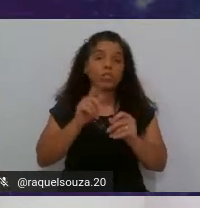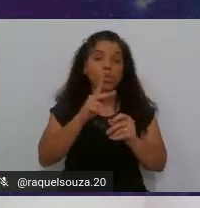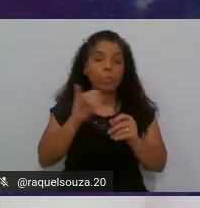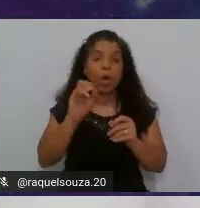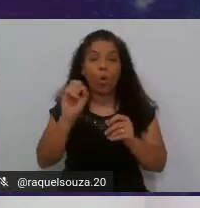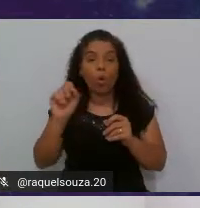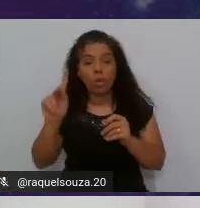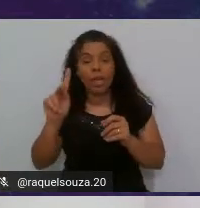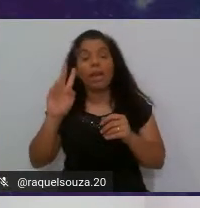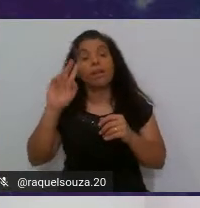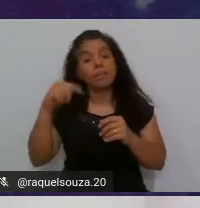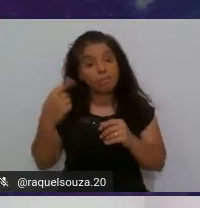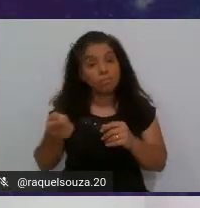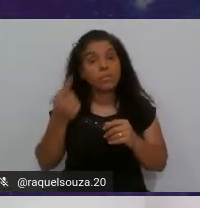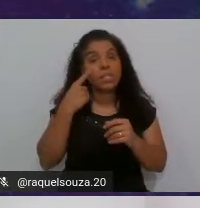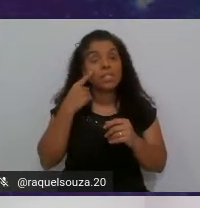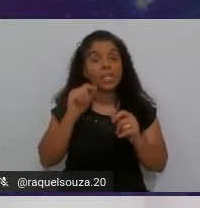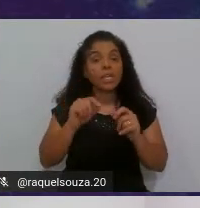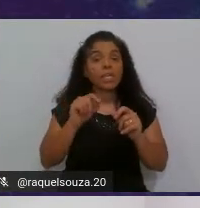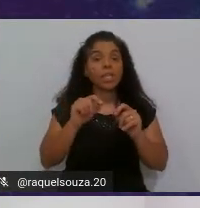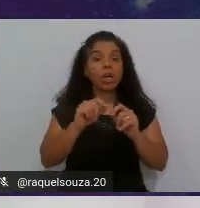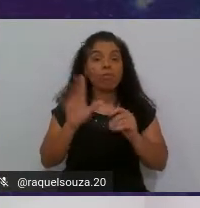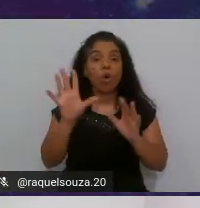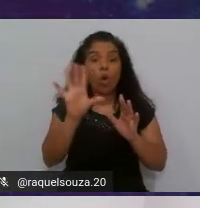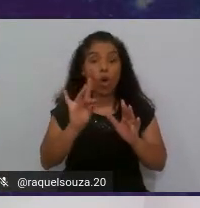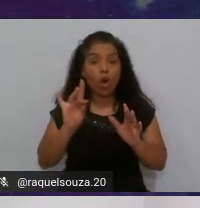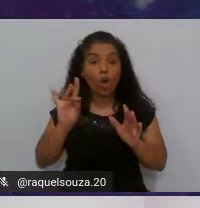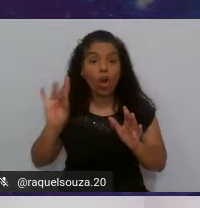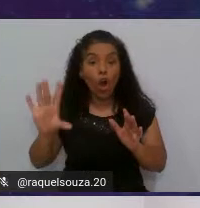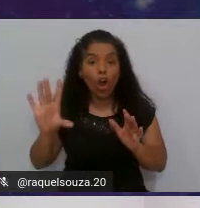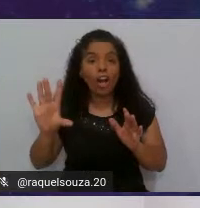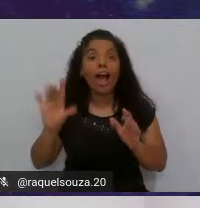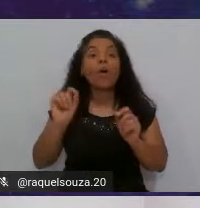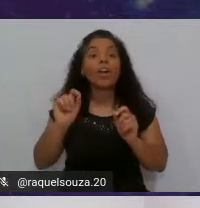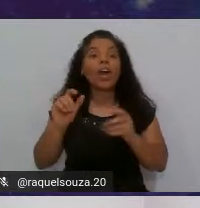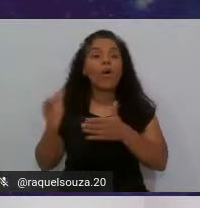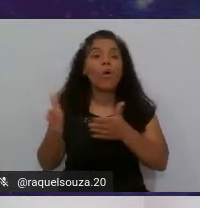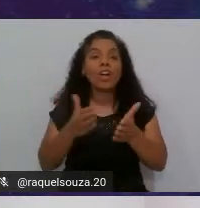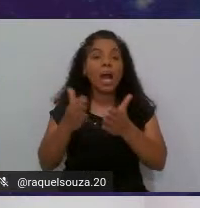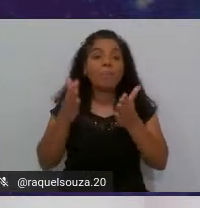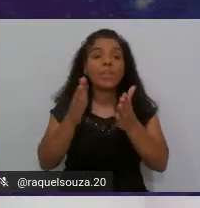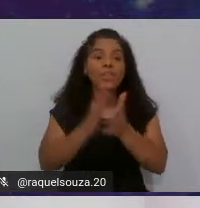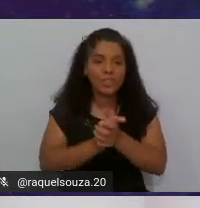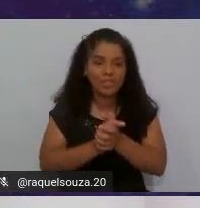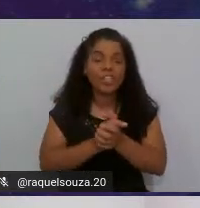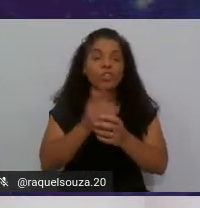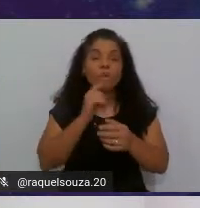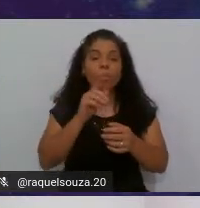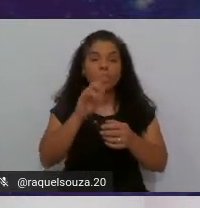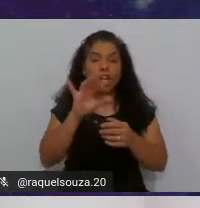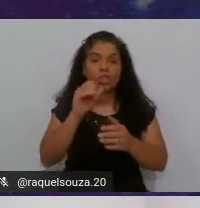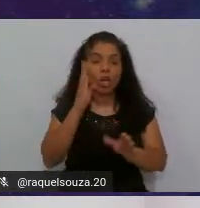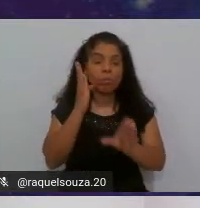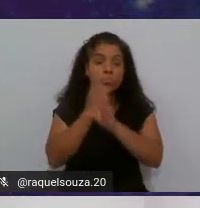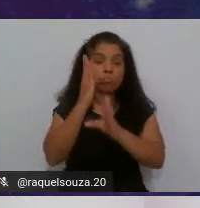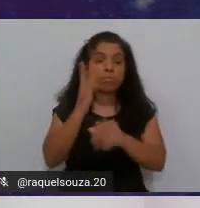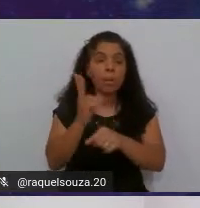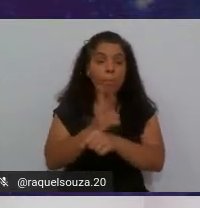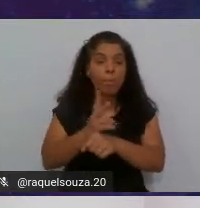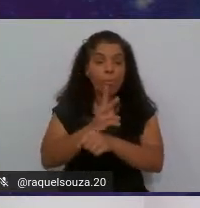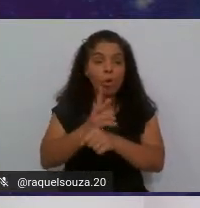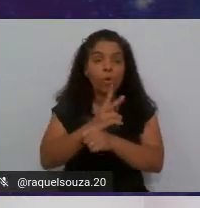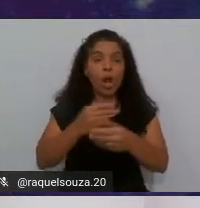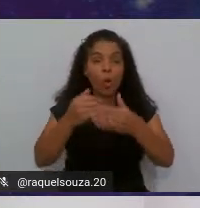e em seguida eu vou colar o caminho que eu do meu diretório para procurar o meu arquivo ponto já